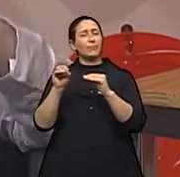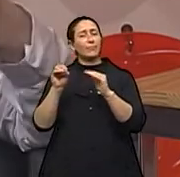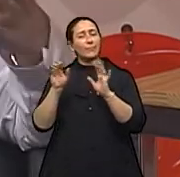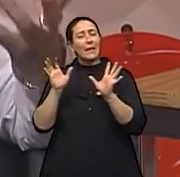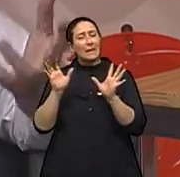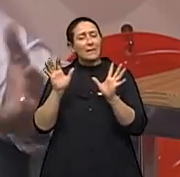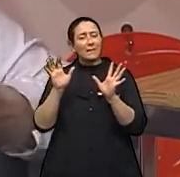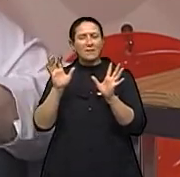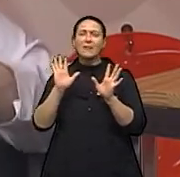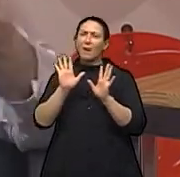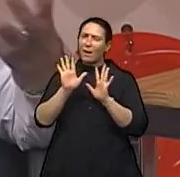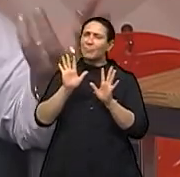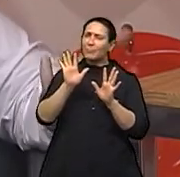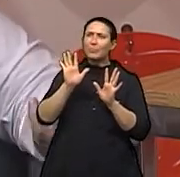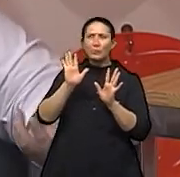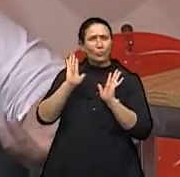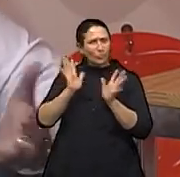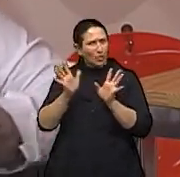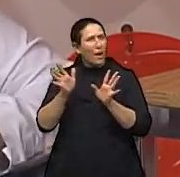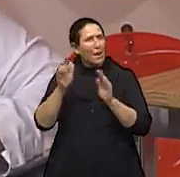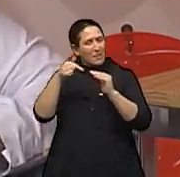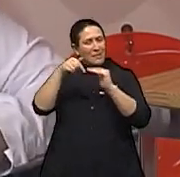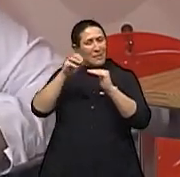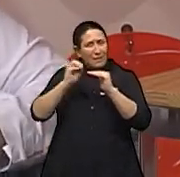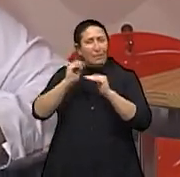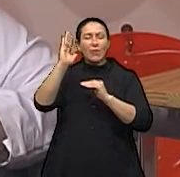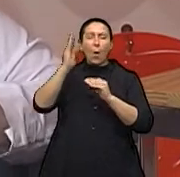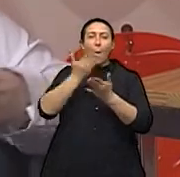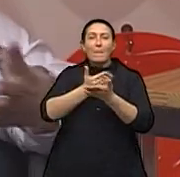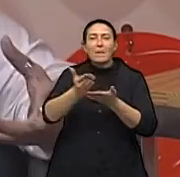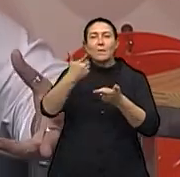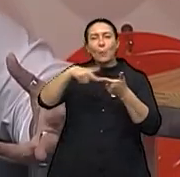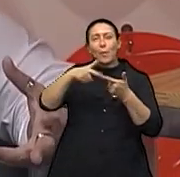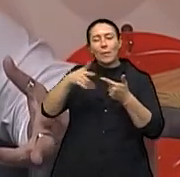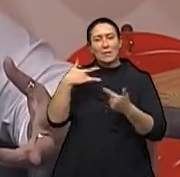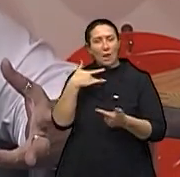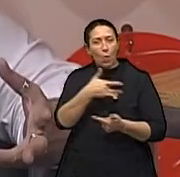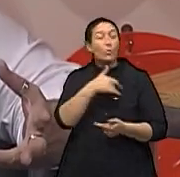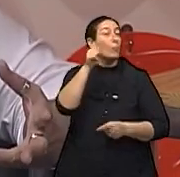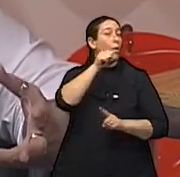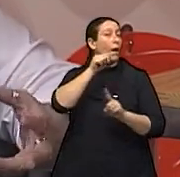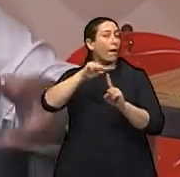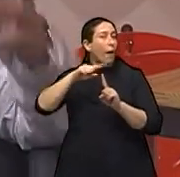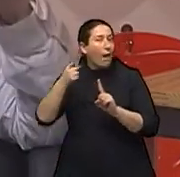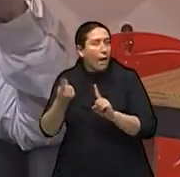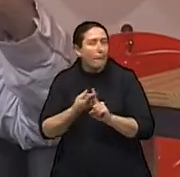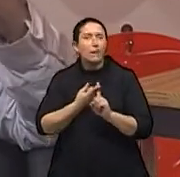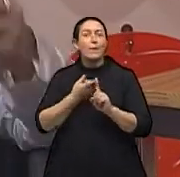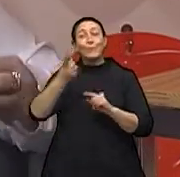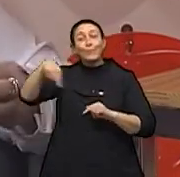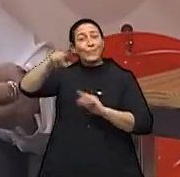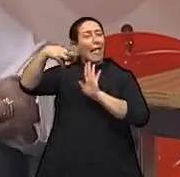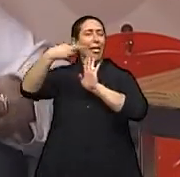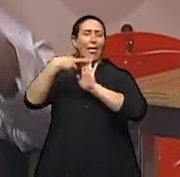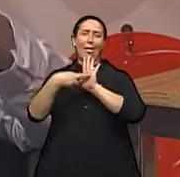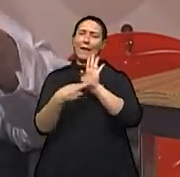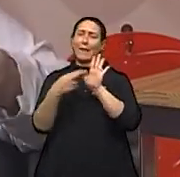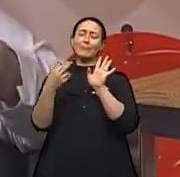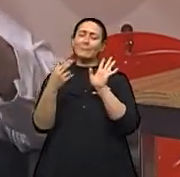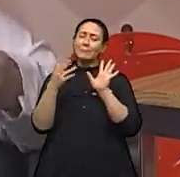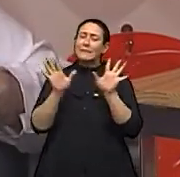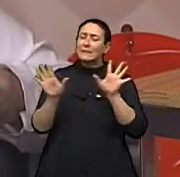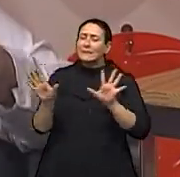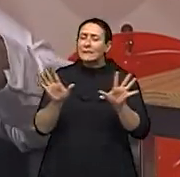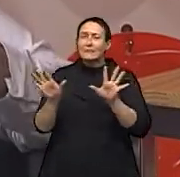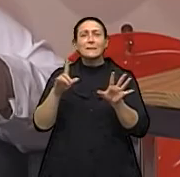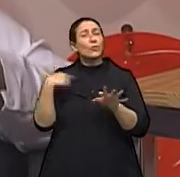Normalmente começam a ter já mais problemas de saúde, mulheres grávidas. Para esses casos, a gente tem